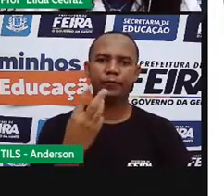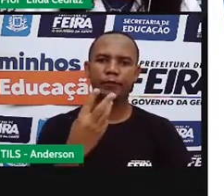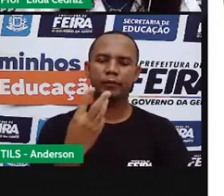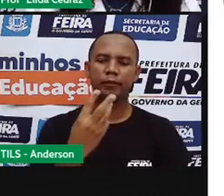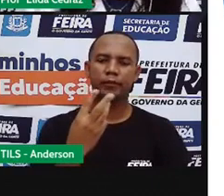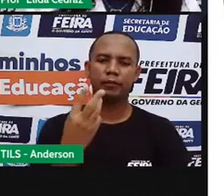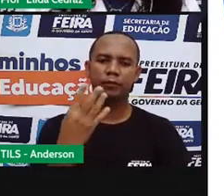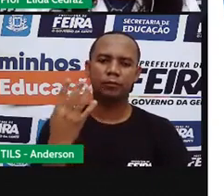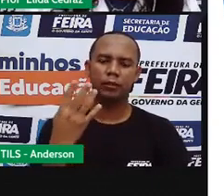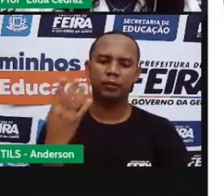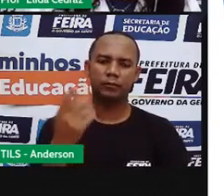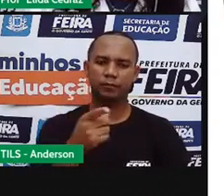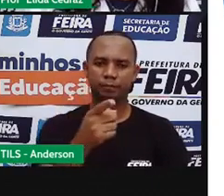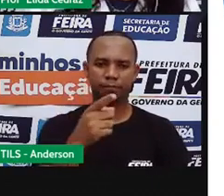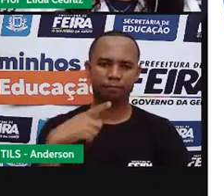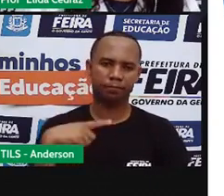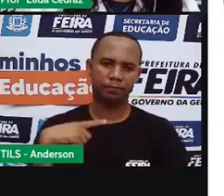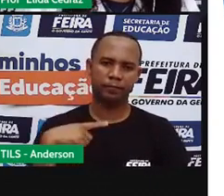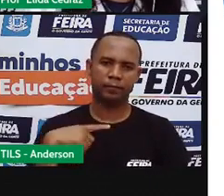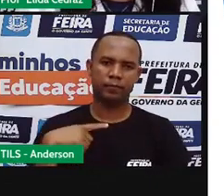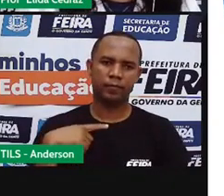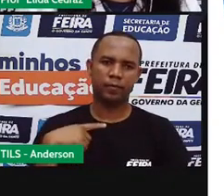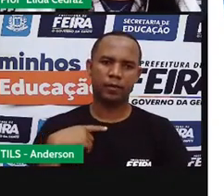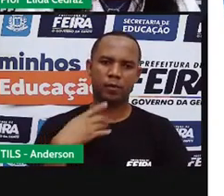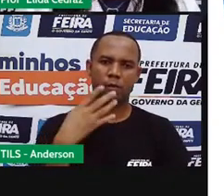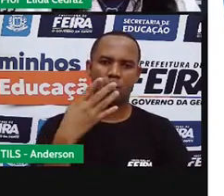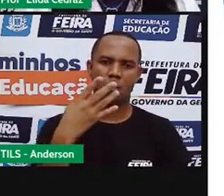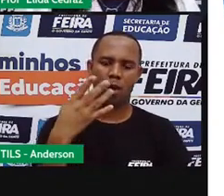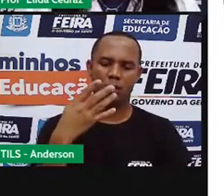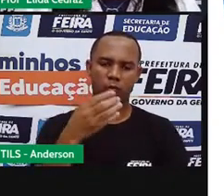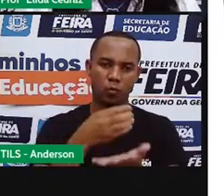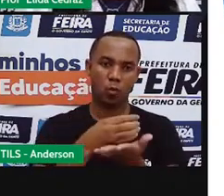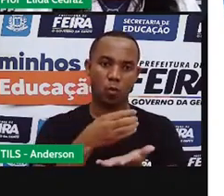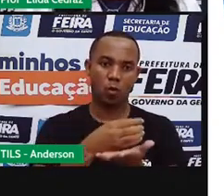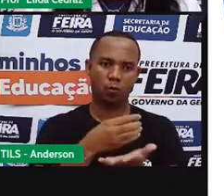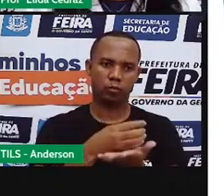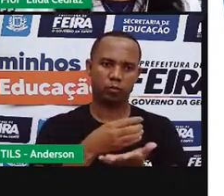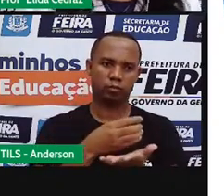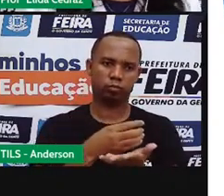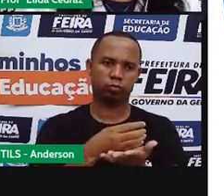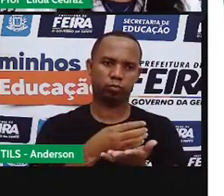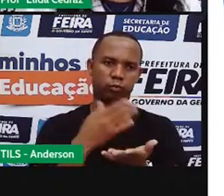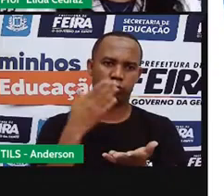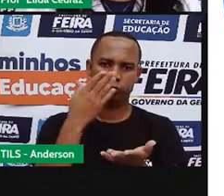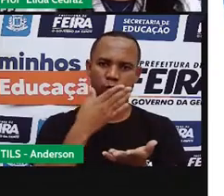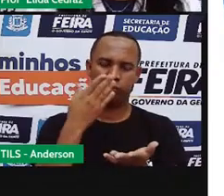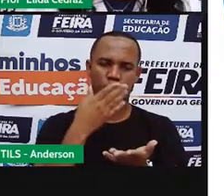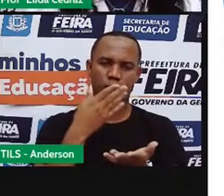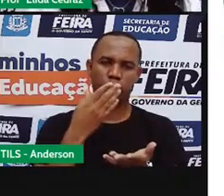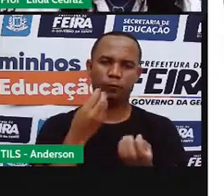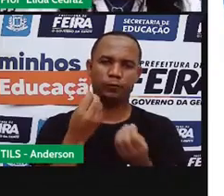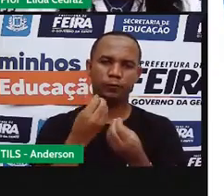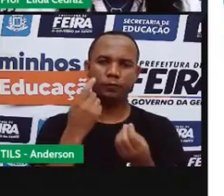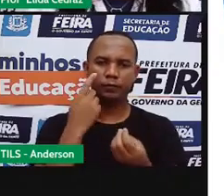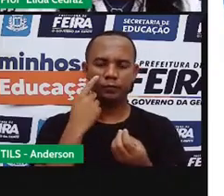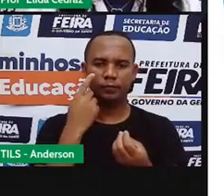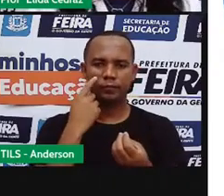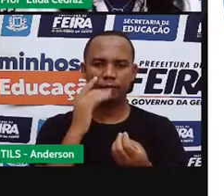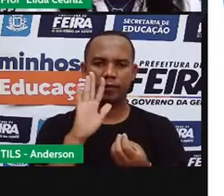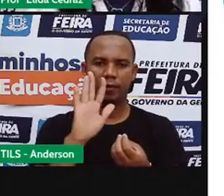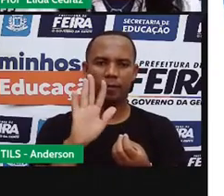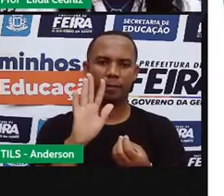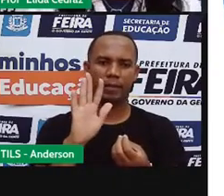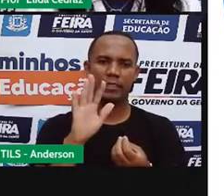Nessa jarra, tem quatro copos de suco. Ó, pronto, mas